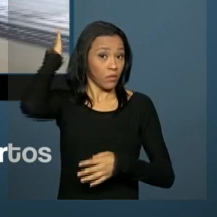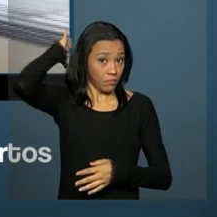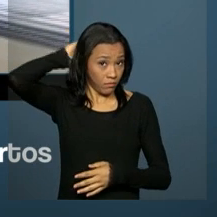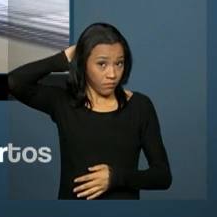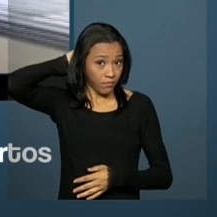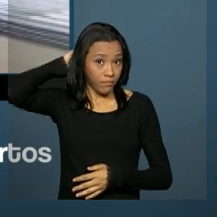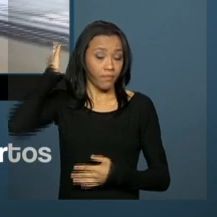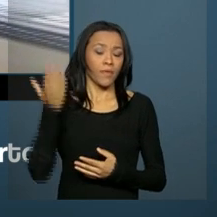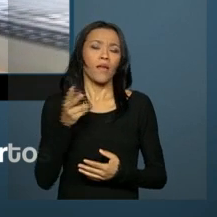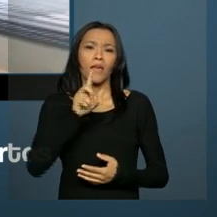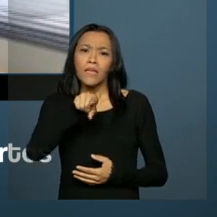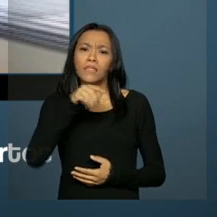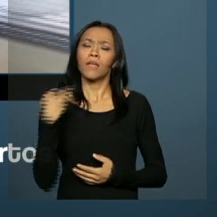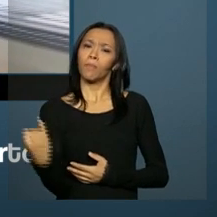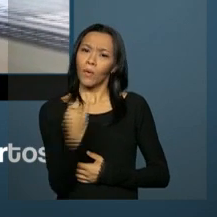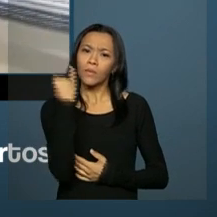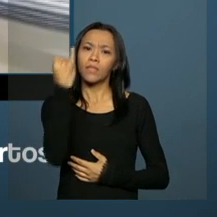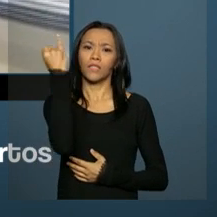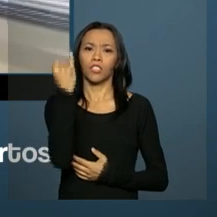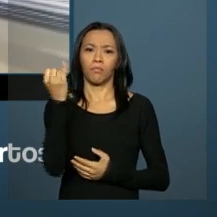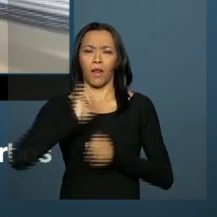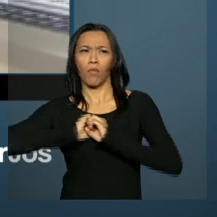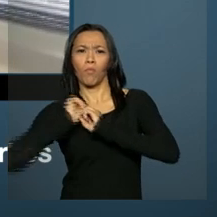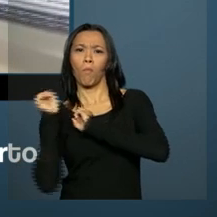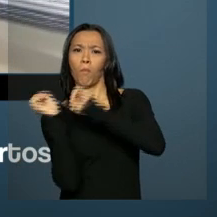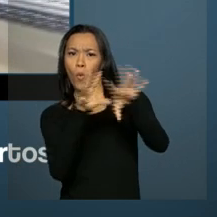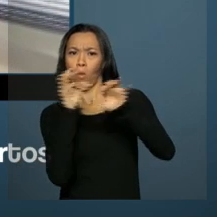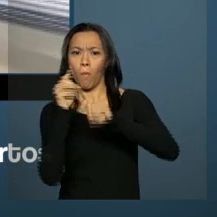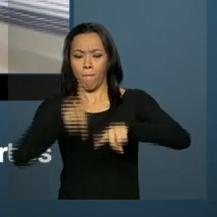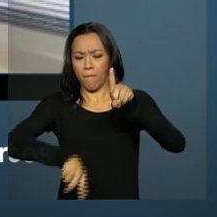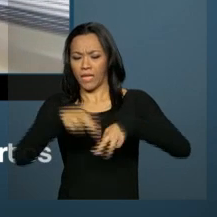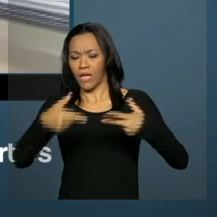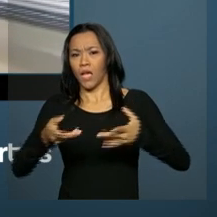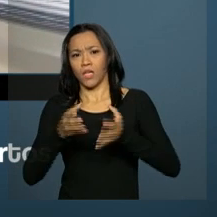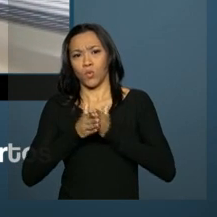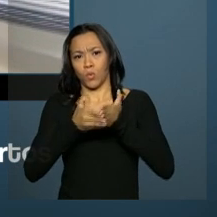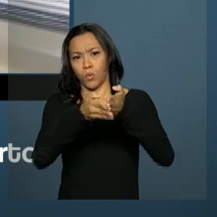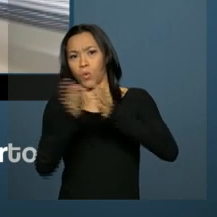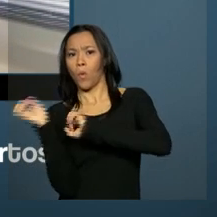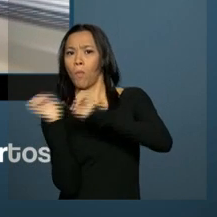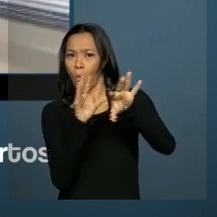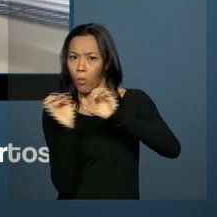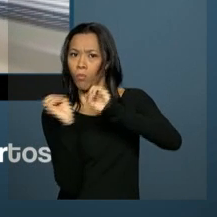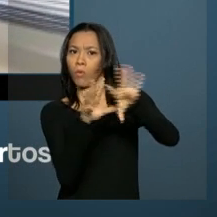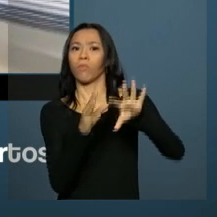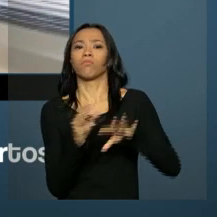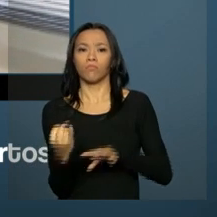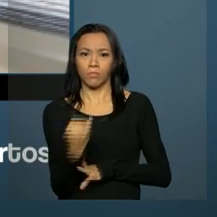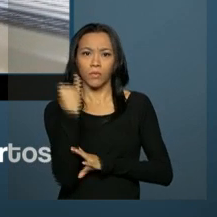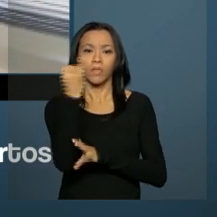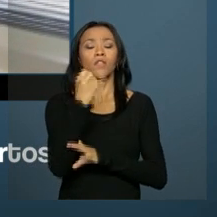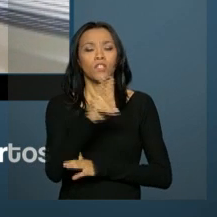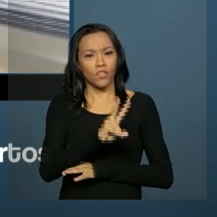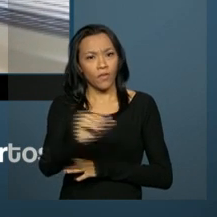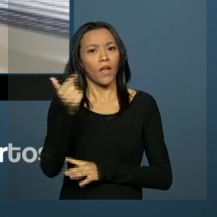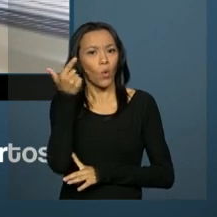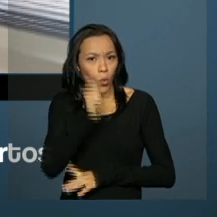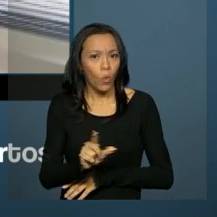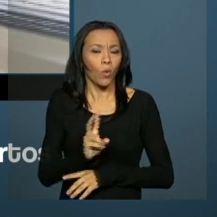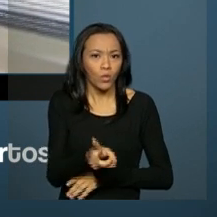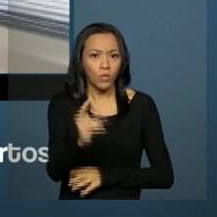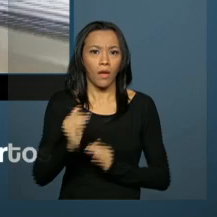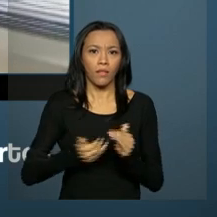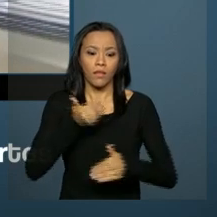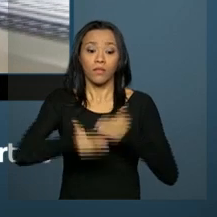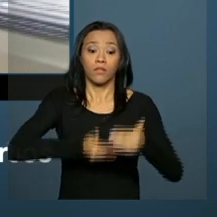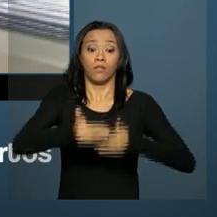para o escoamento da produção do Centro-Oeste. Temos convicção de que o ano de 2016 continuará com a curva ascendente, continuaremos a crescer, a